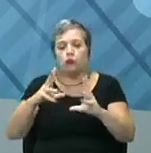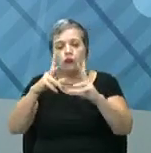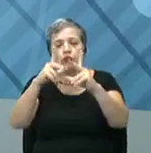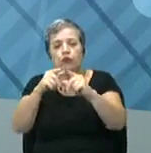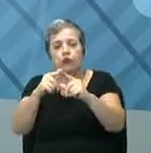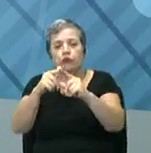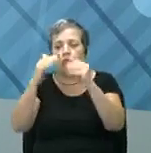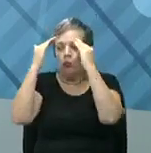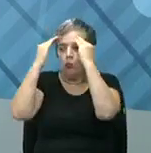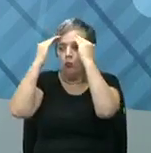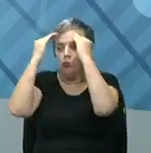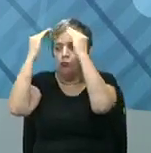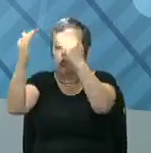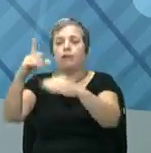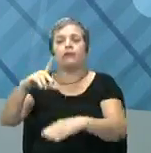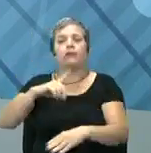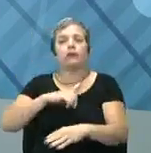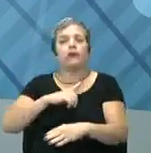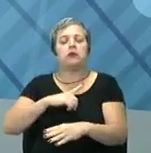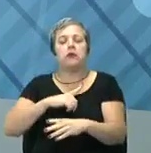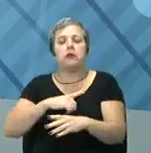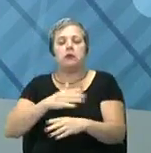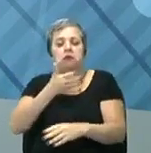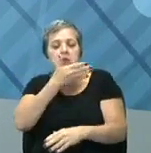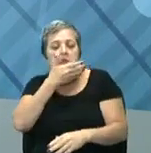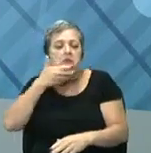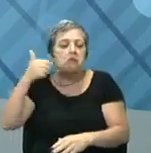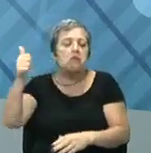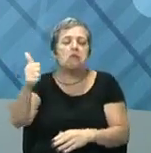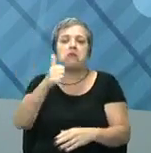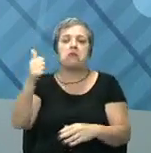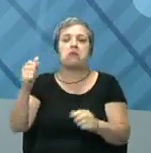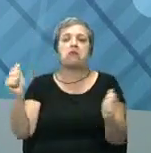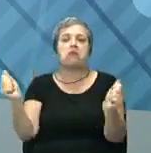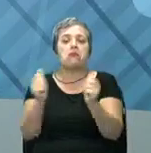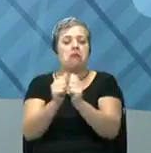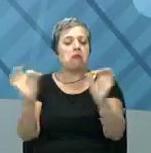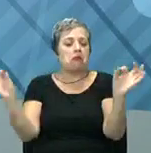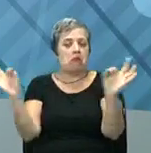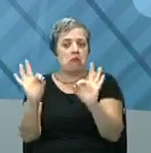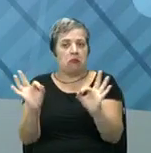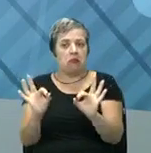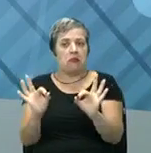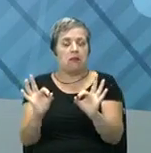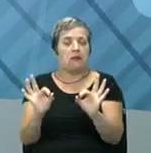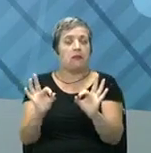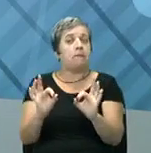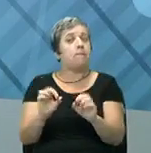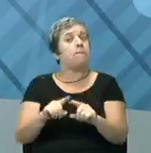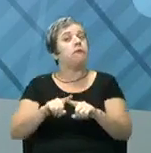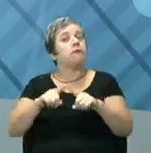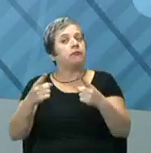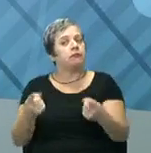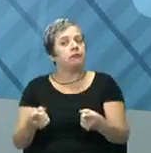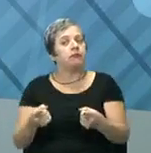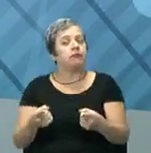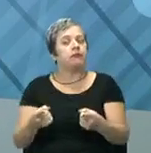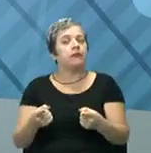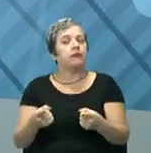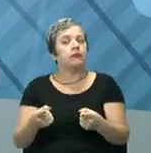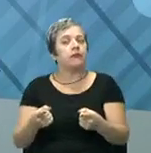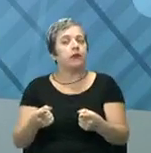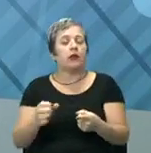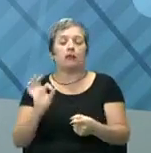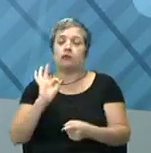seguir, vai ter a eficiência e eficácia excelente. Porém, é um tipo